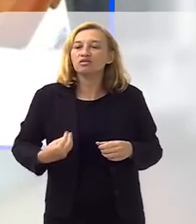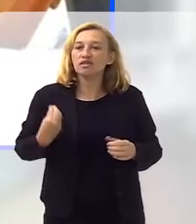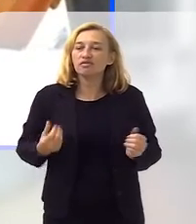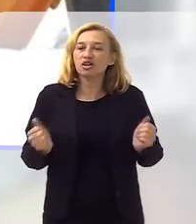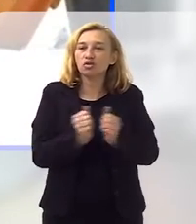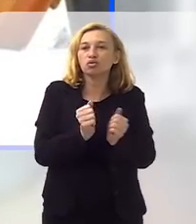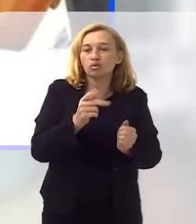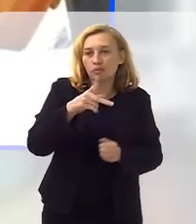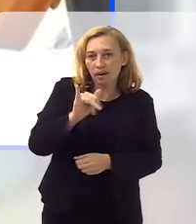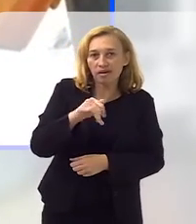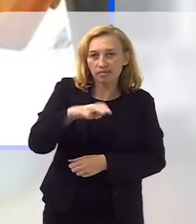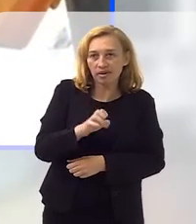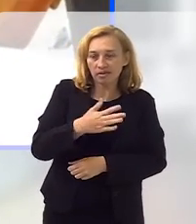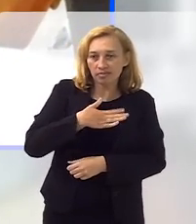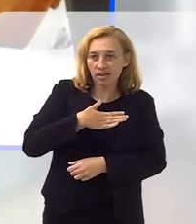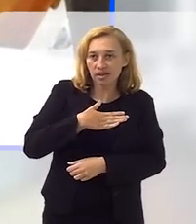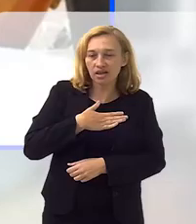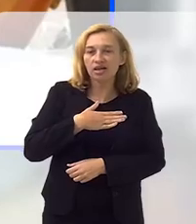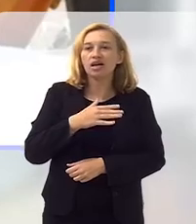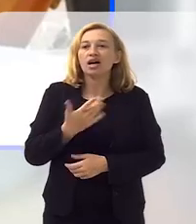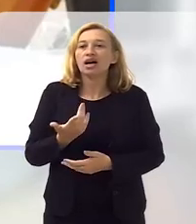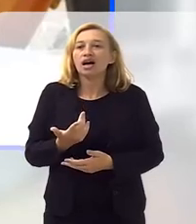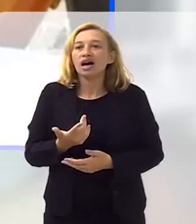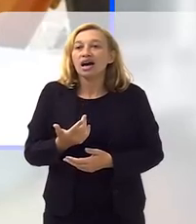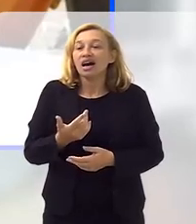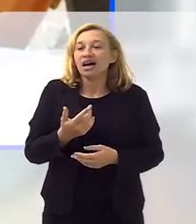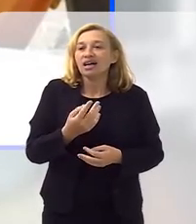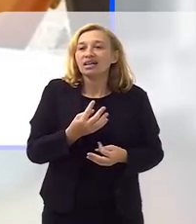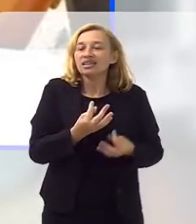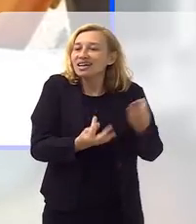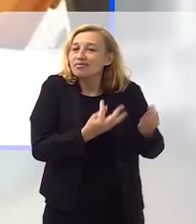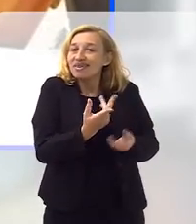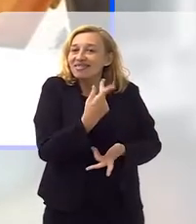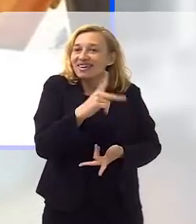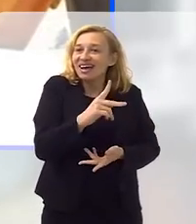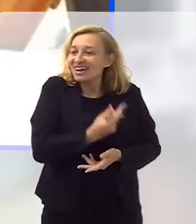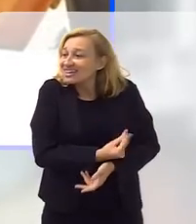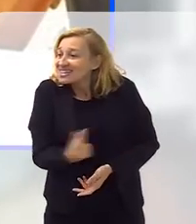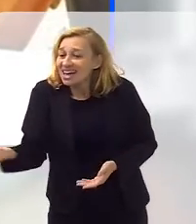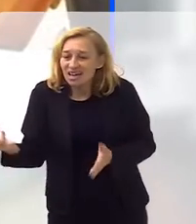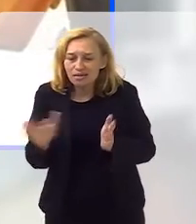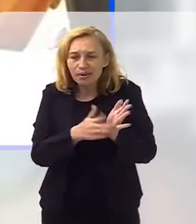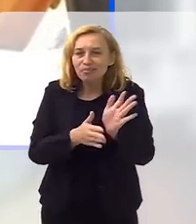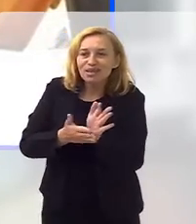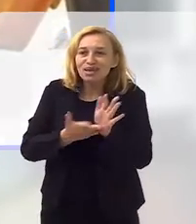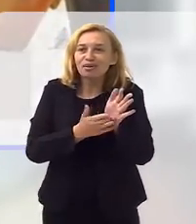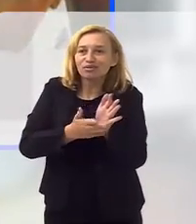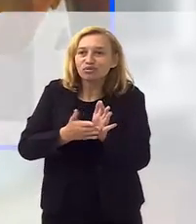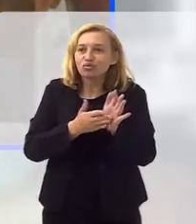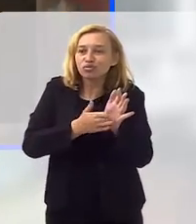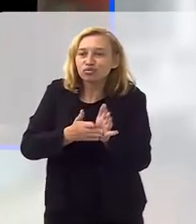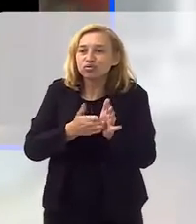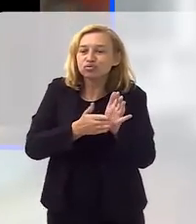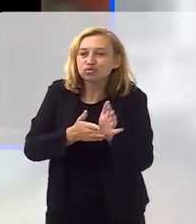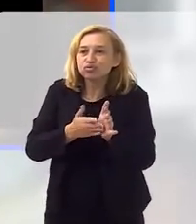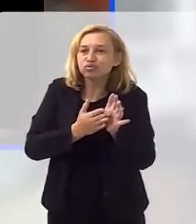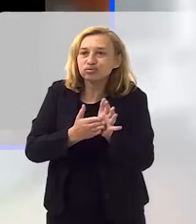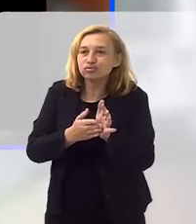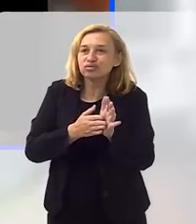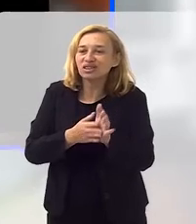meus pais, lá em Oswaldo Cruz, e ela, a terapia dela era sair pra ir pra samba mesmo, a gente